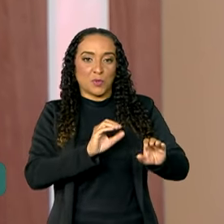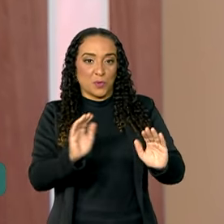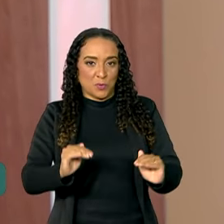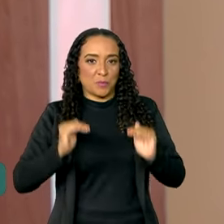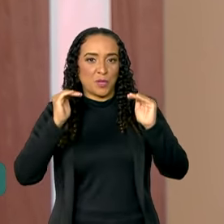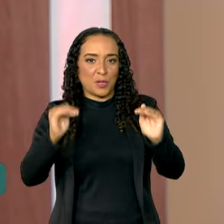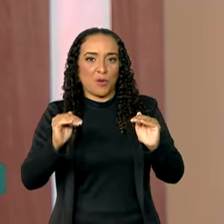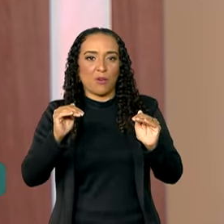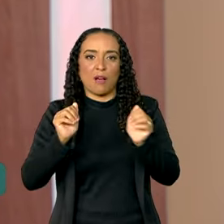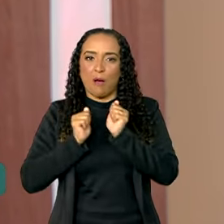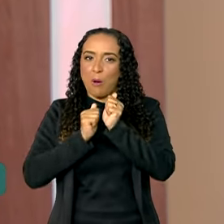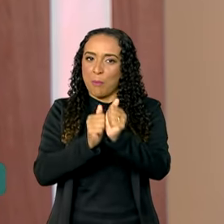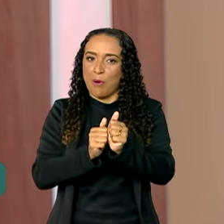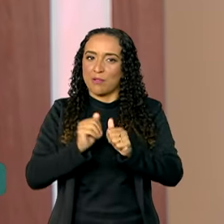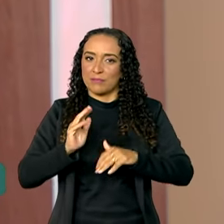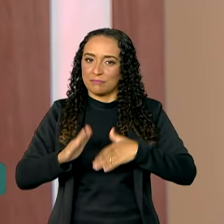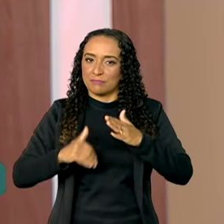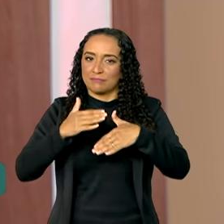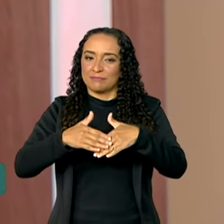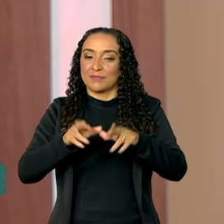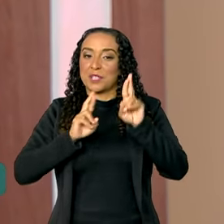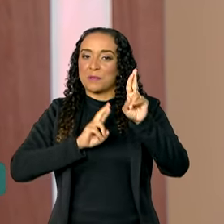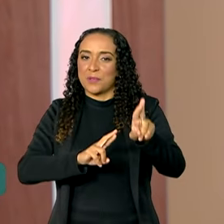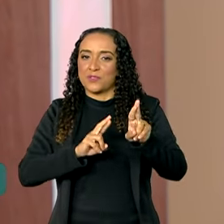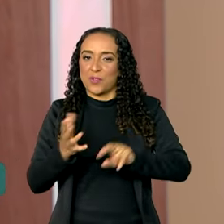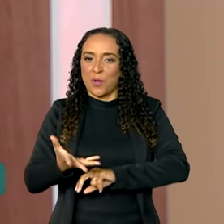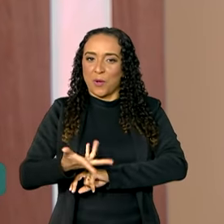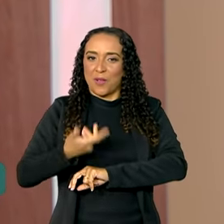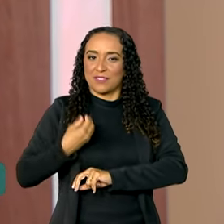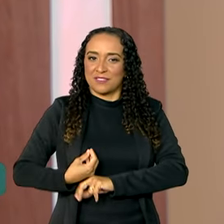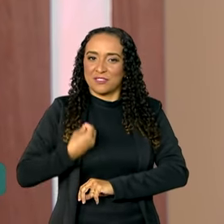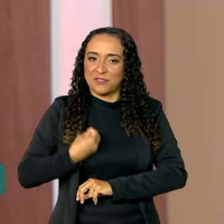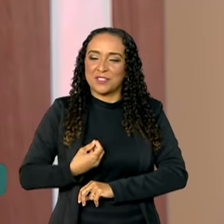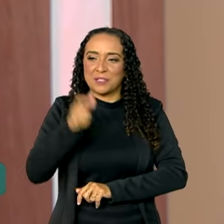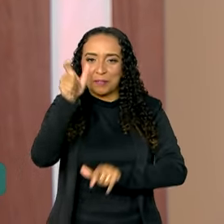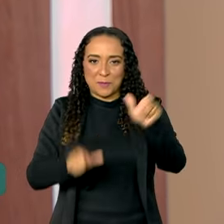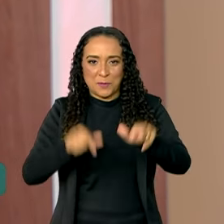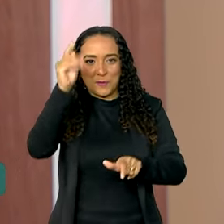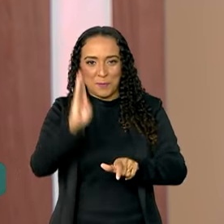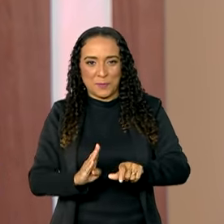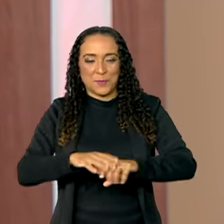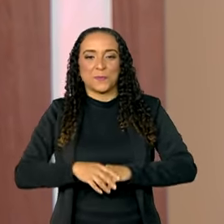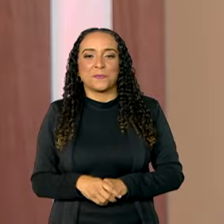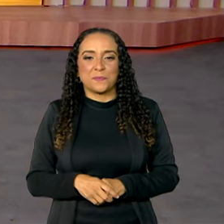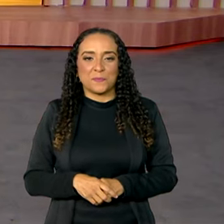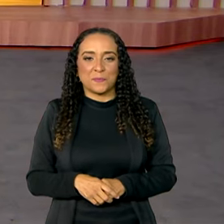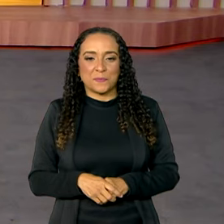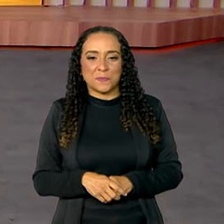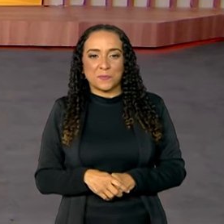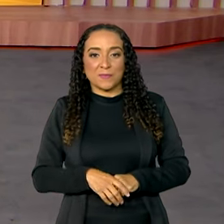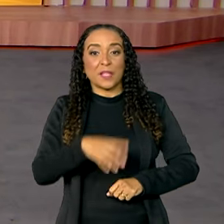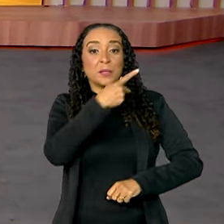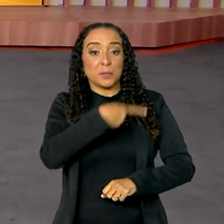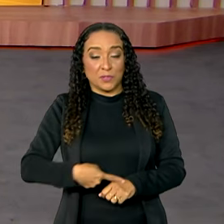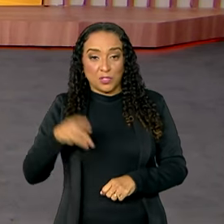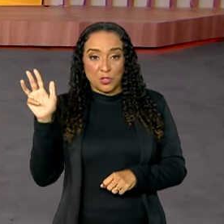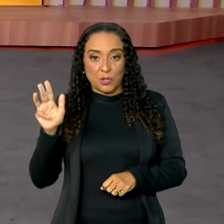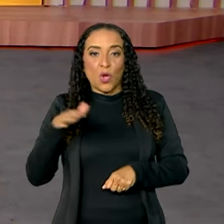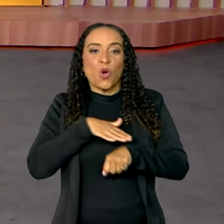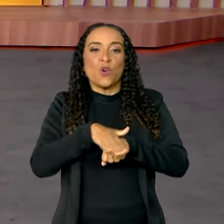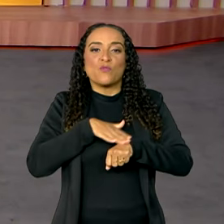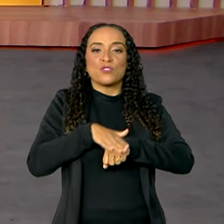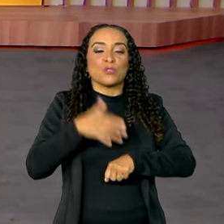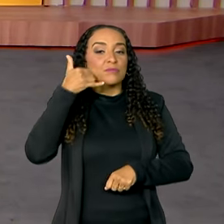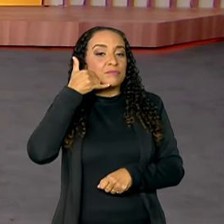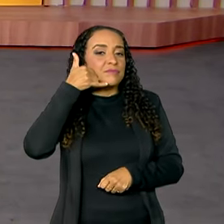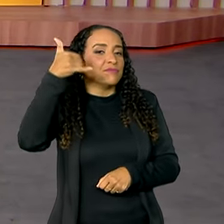superior acompanham a elevação da expectativa e qualidade de vida dos brasileiros. O presidente Lula